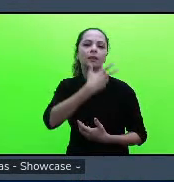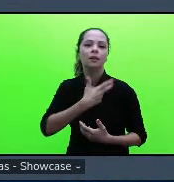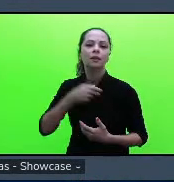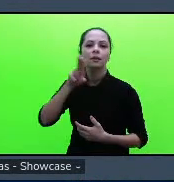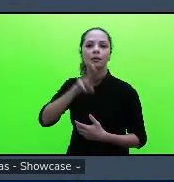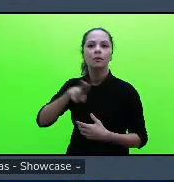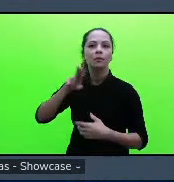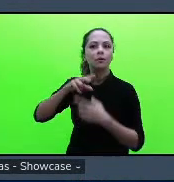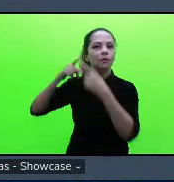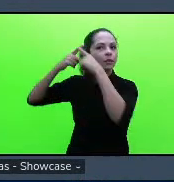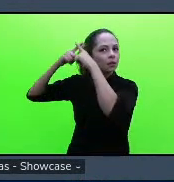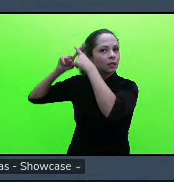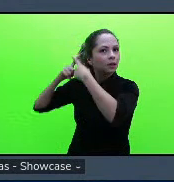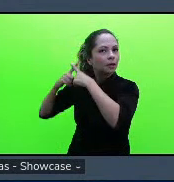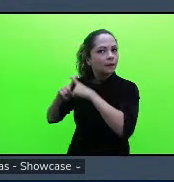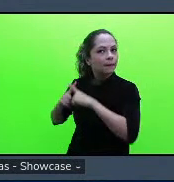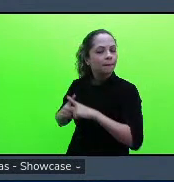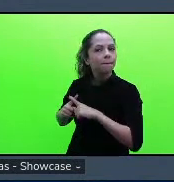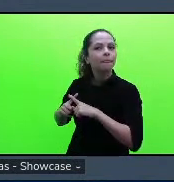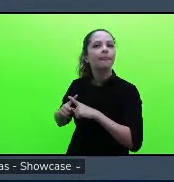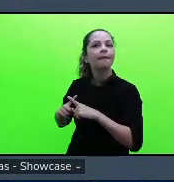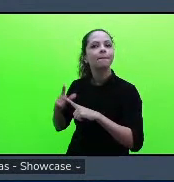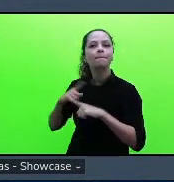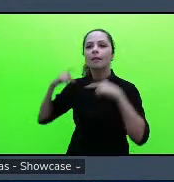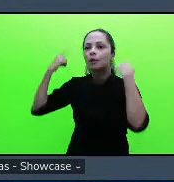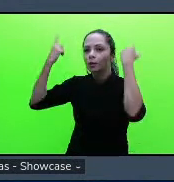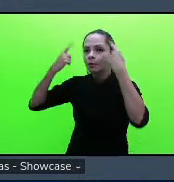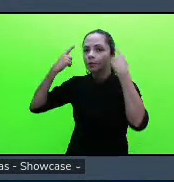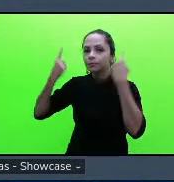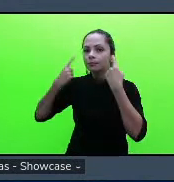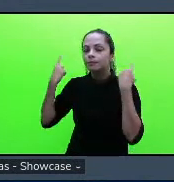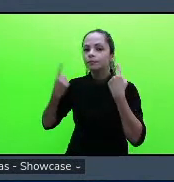valoriza o cabelo dela o cacheado natural